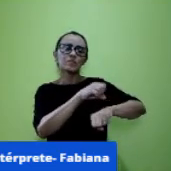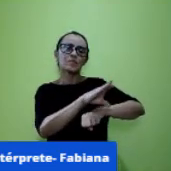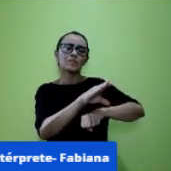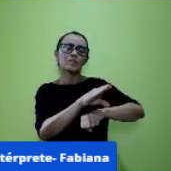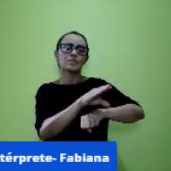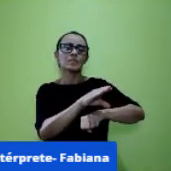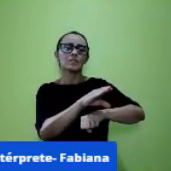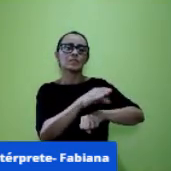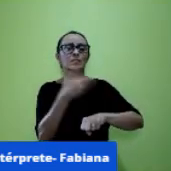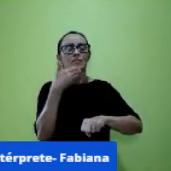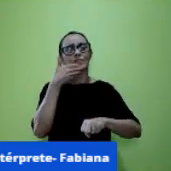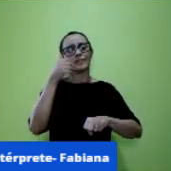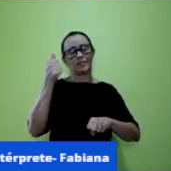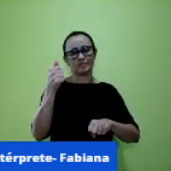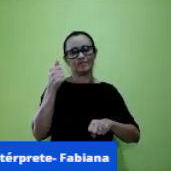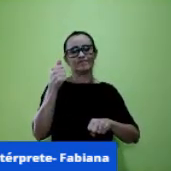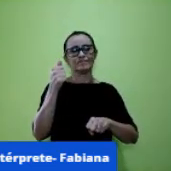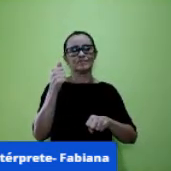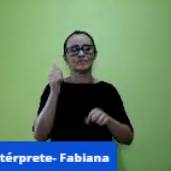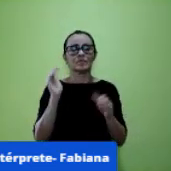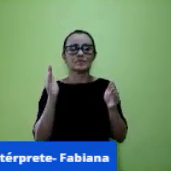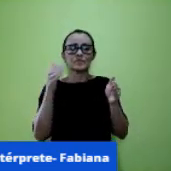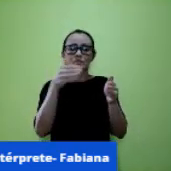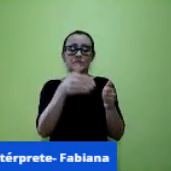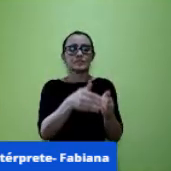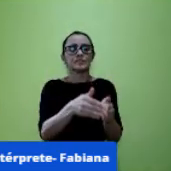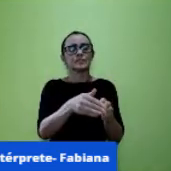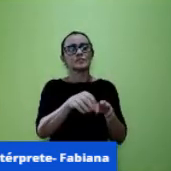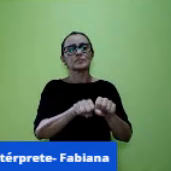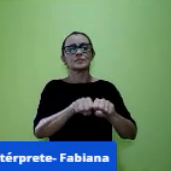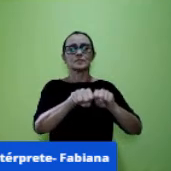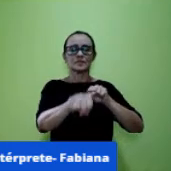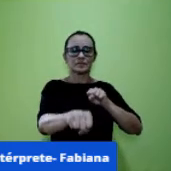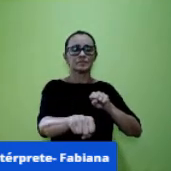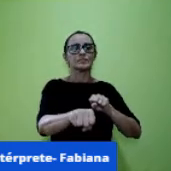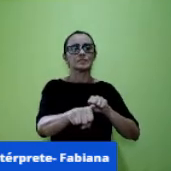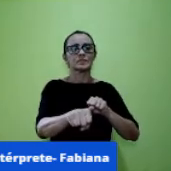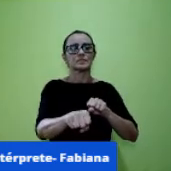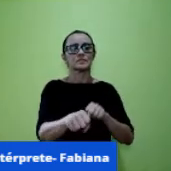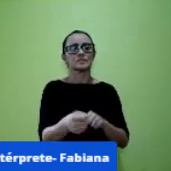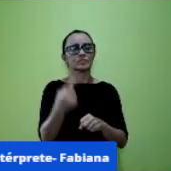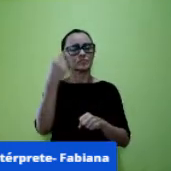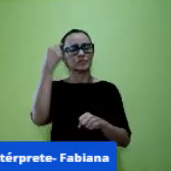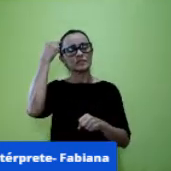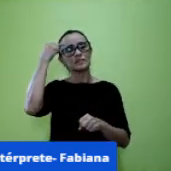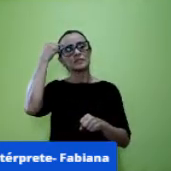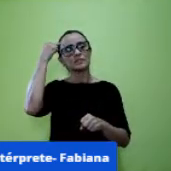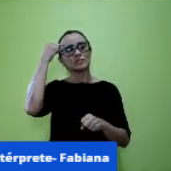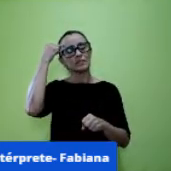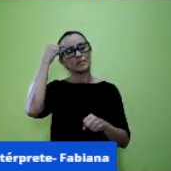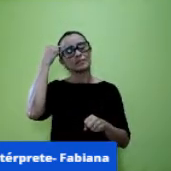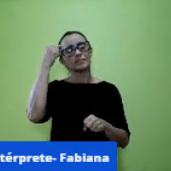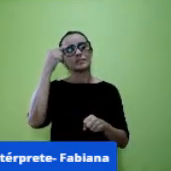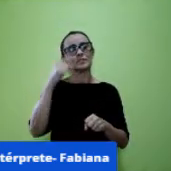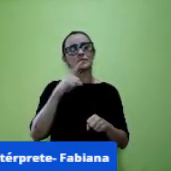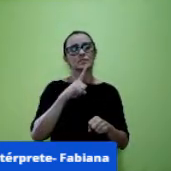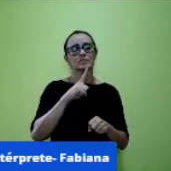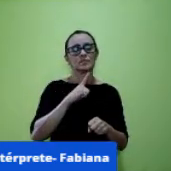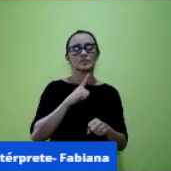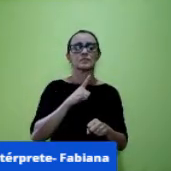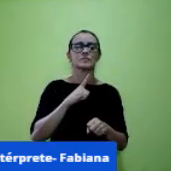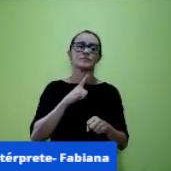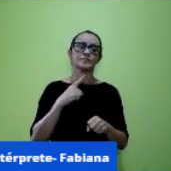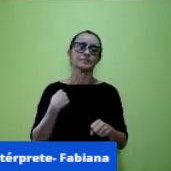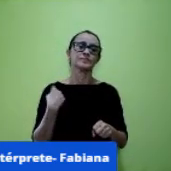então o objetivo maior dessa formação desse pensamento contínuo que a gente tem é